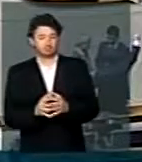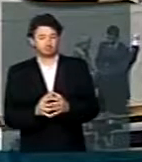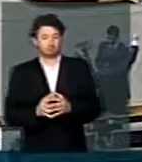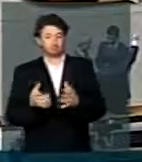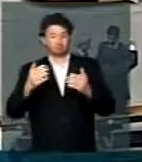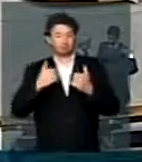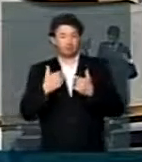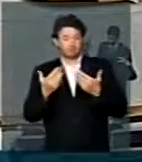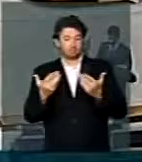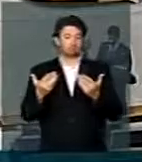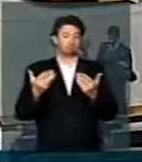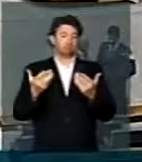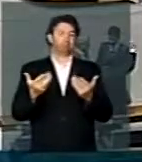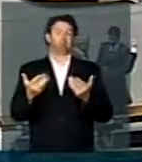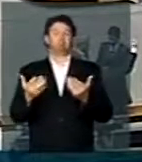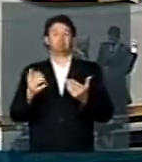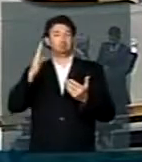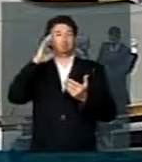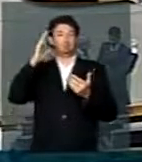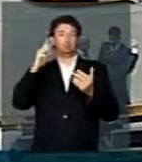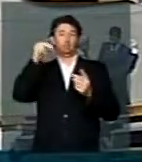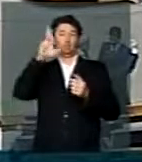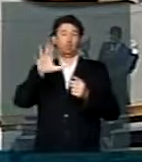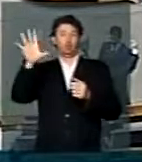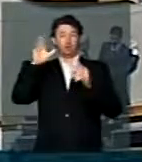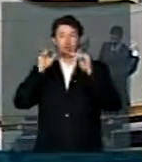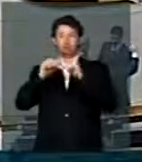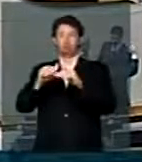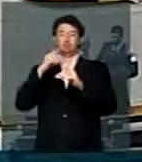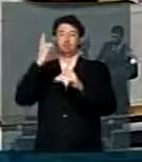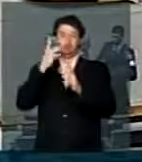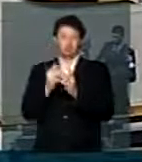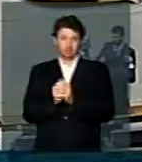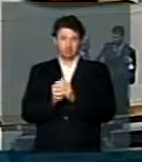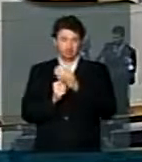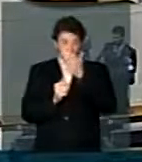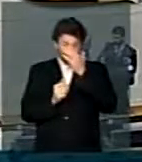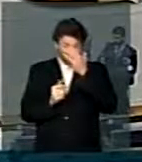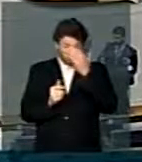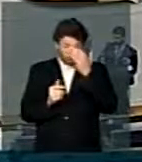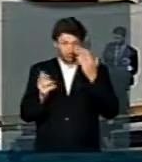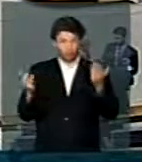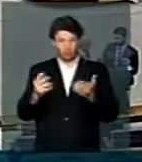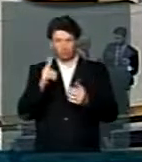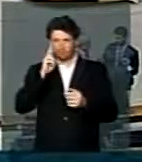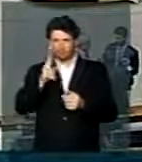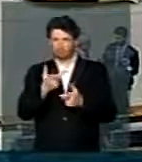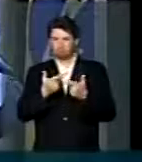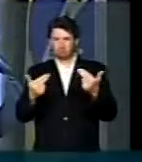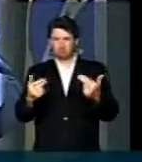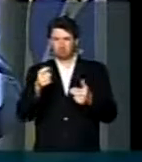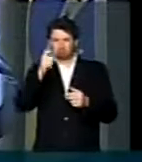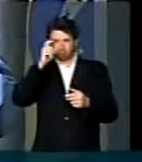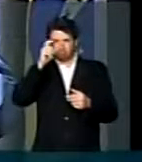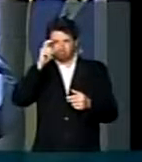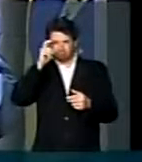me dirijo principalmente à bancada nordestina. Hoje nós vimos uma coisa interessante.